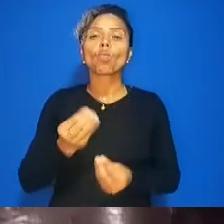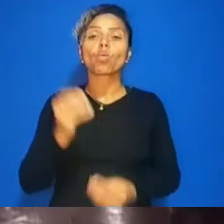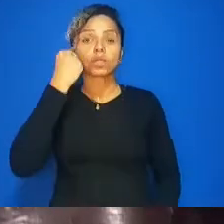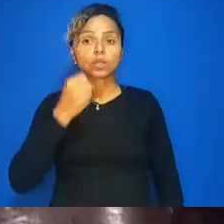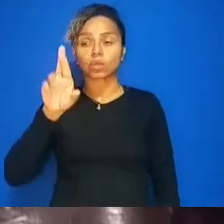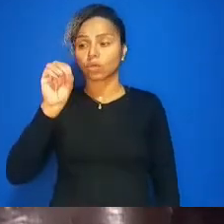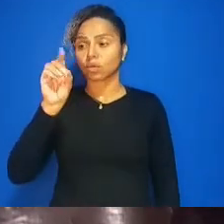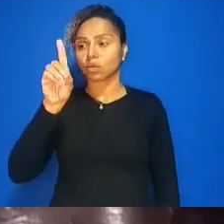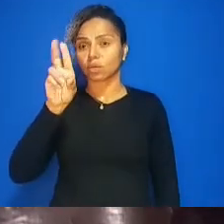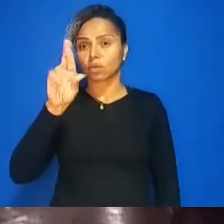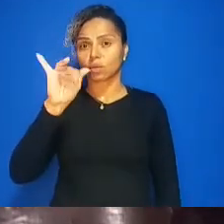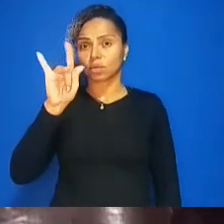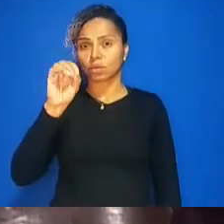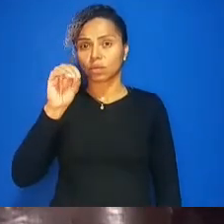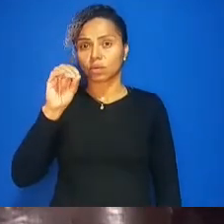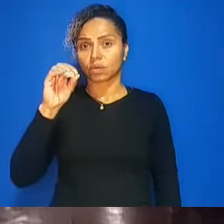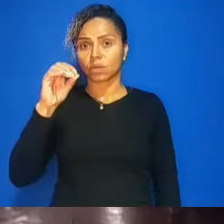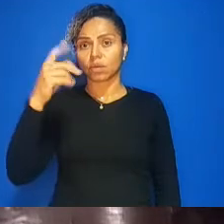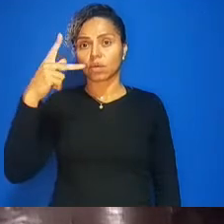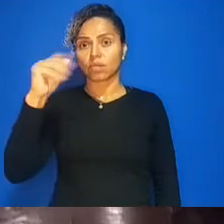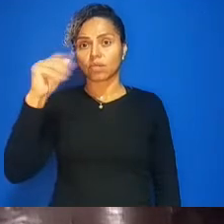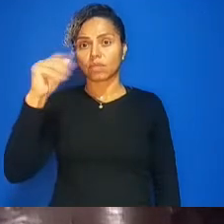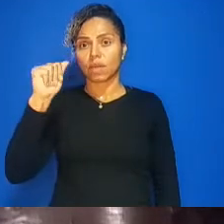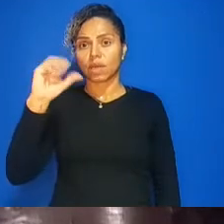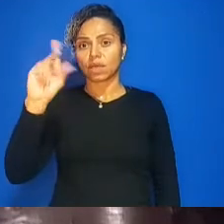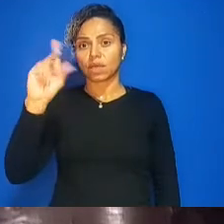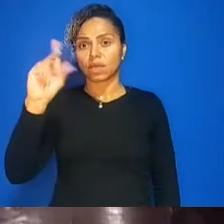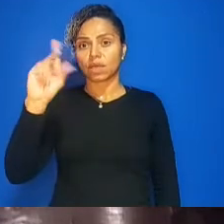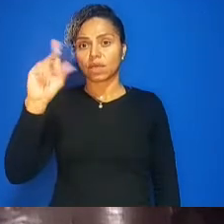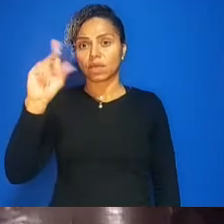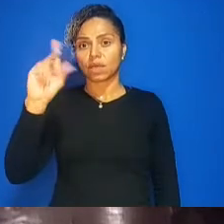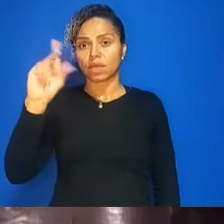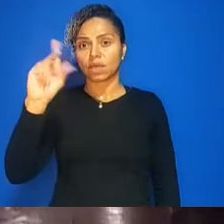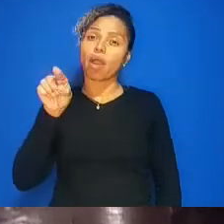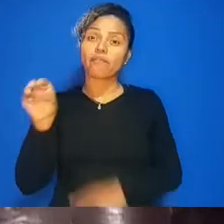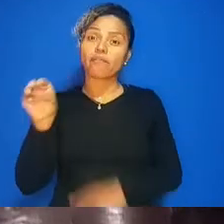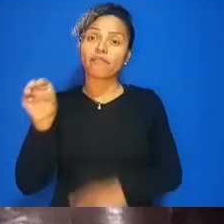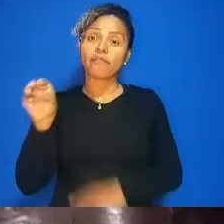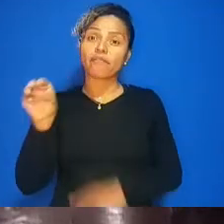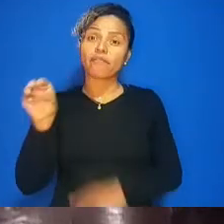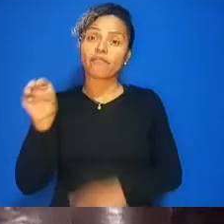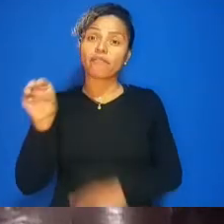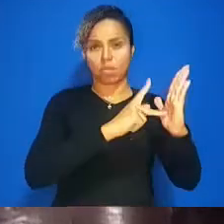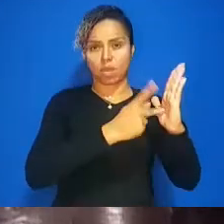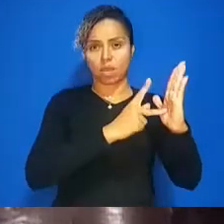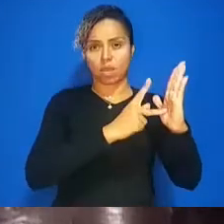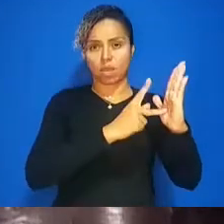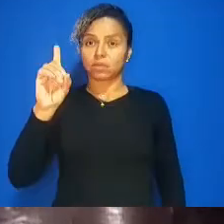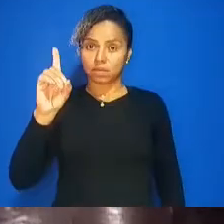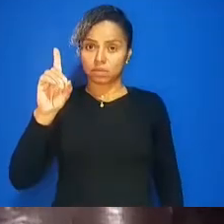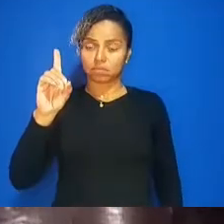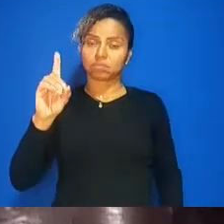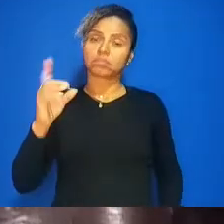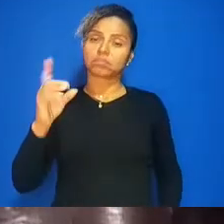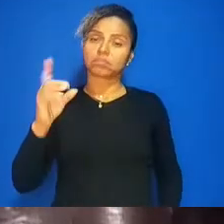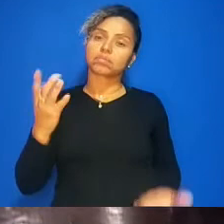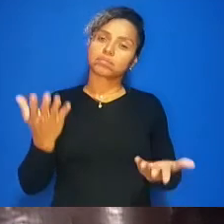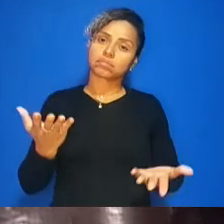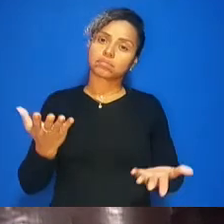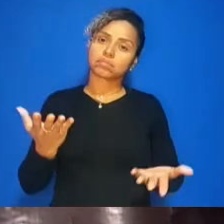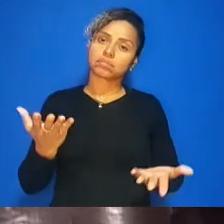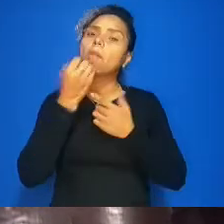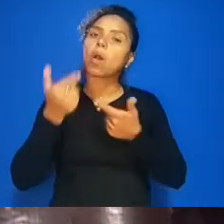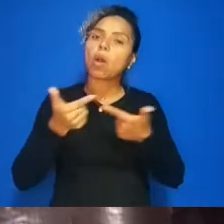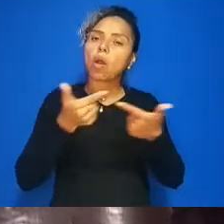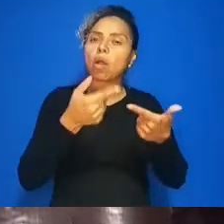PSD então fica aqui a nossa boa sorte desejando boa sorte um bom caminho para ele que é um grande mineiro atua muito bem no senado federal